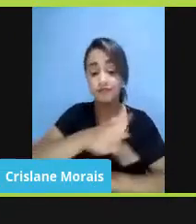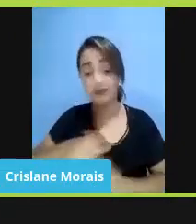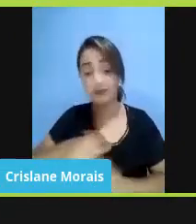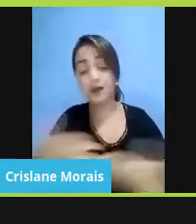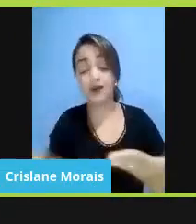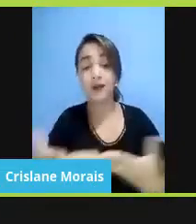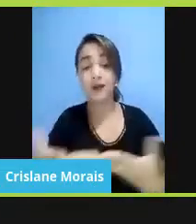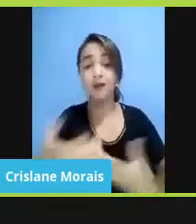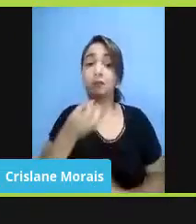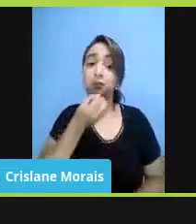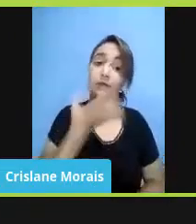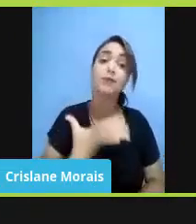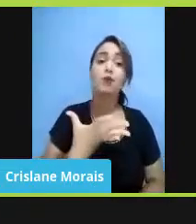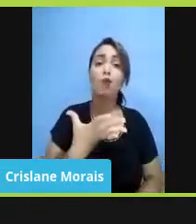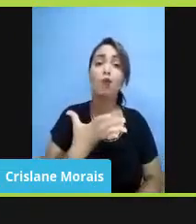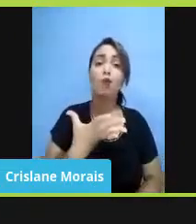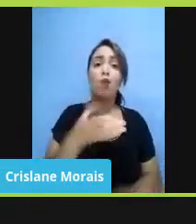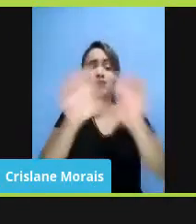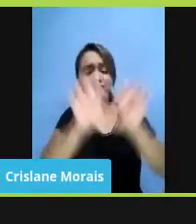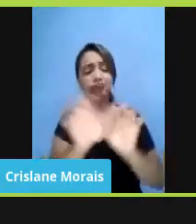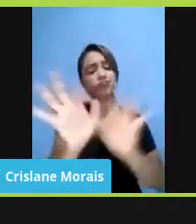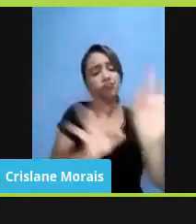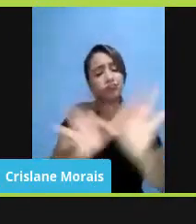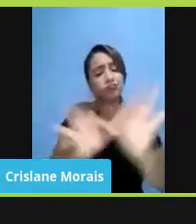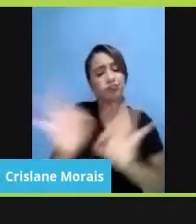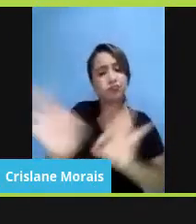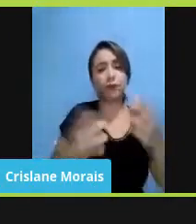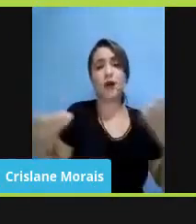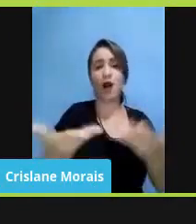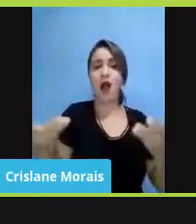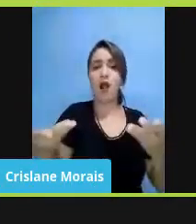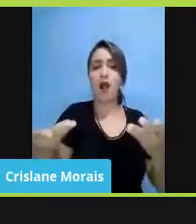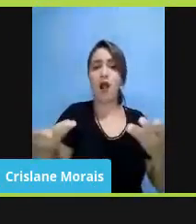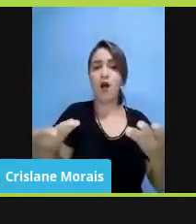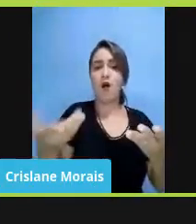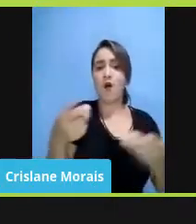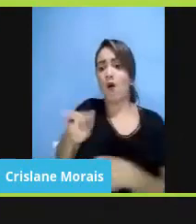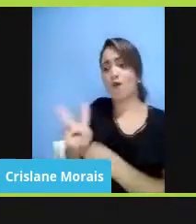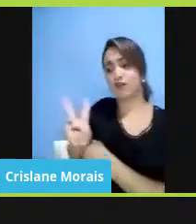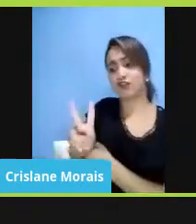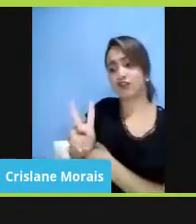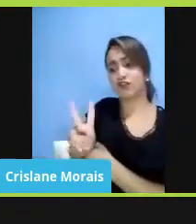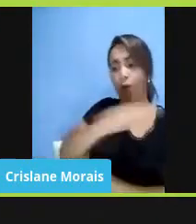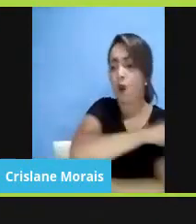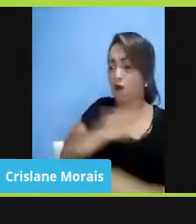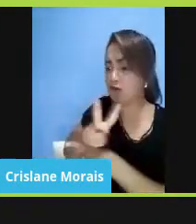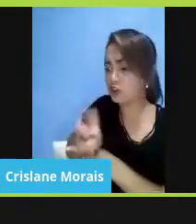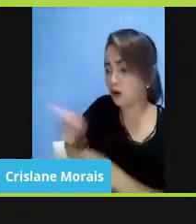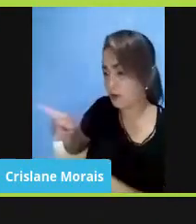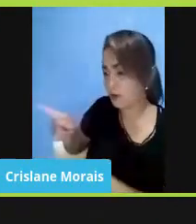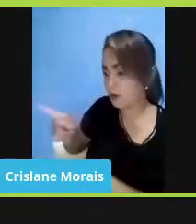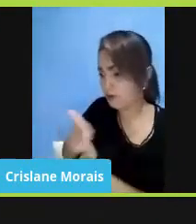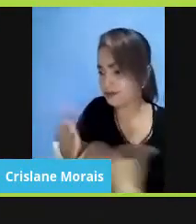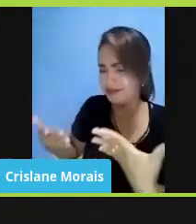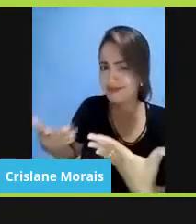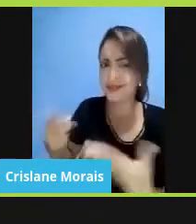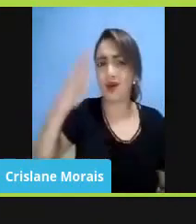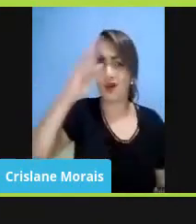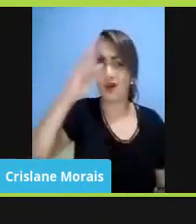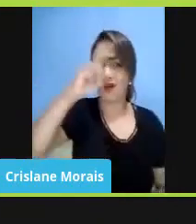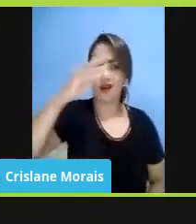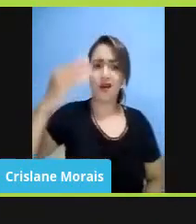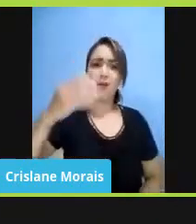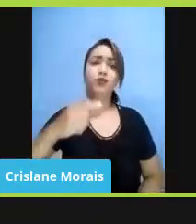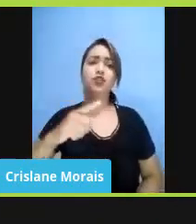uma carreira estruturada, para eles, de repente, serem vigiados por alunos. Eu me lembro da Érica Cocay comentando,